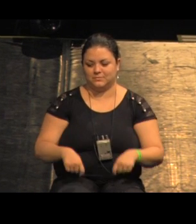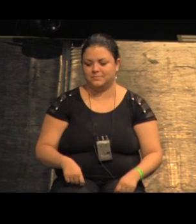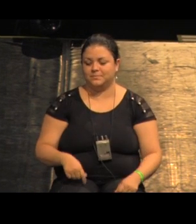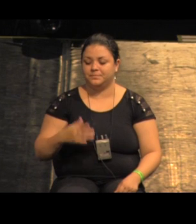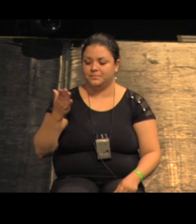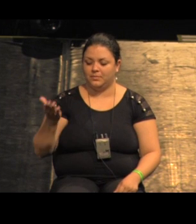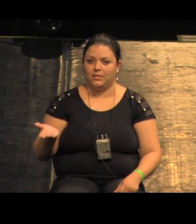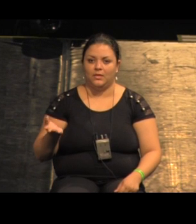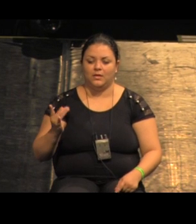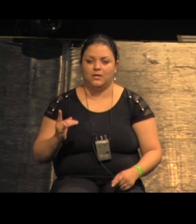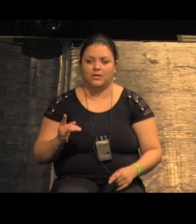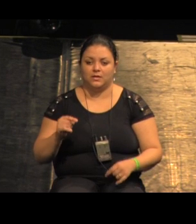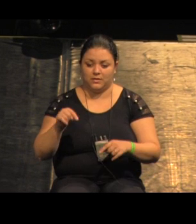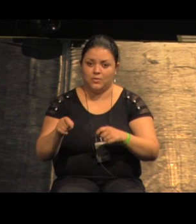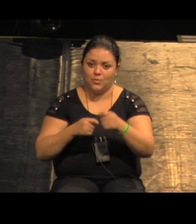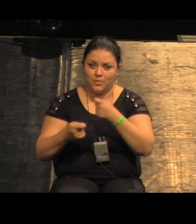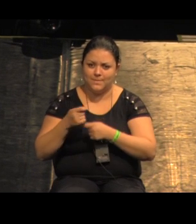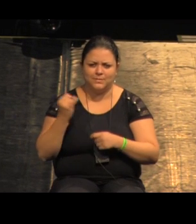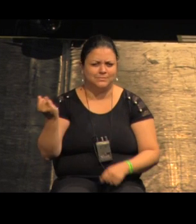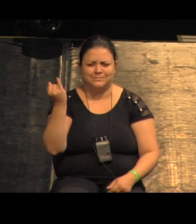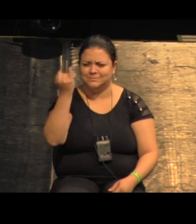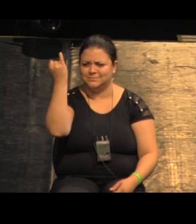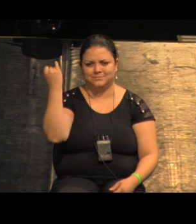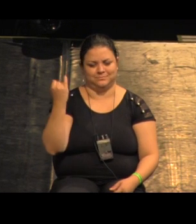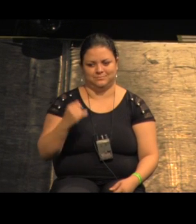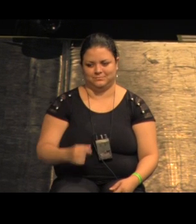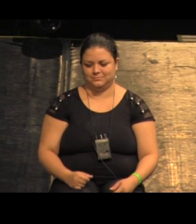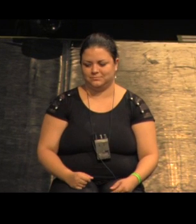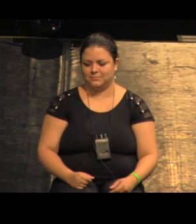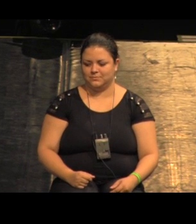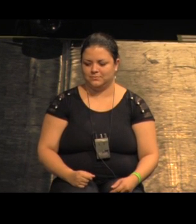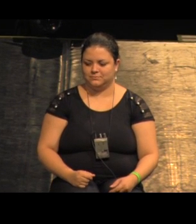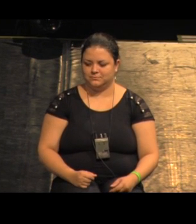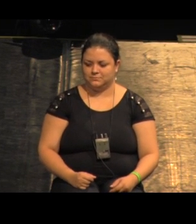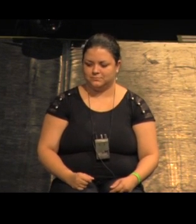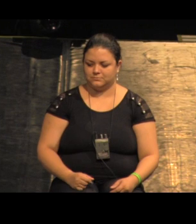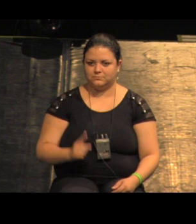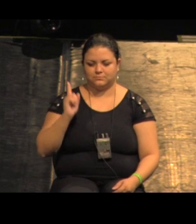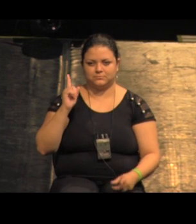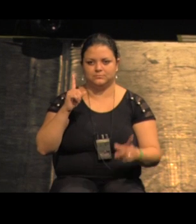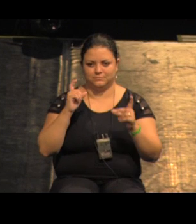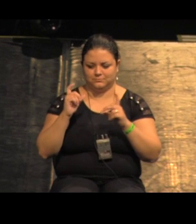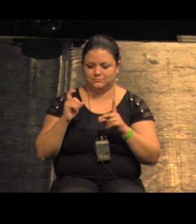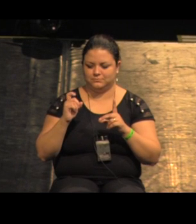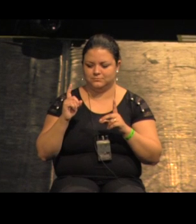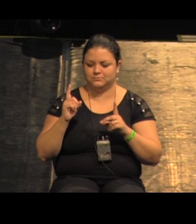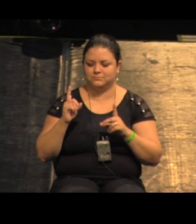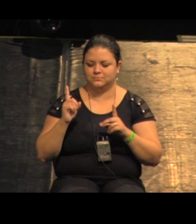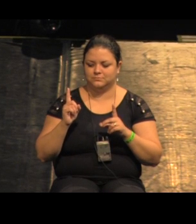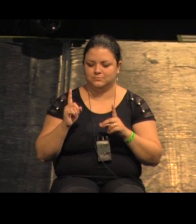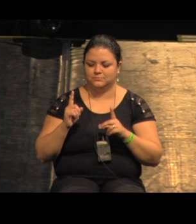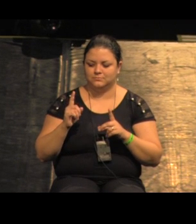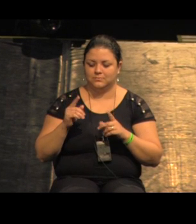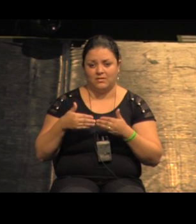disso aqui é um elemento chave em muitos sentidos nessa intervenção isso aqui são os renders de como